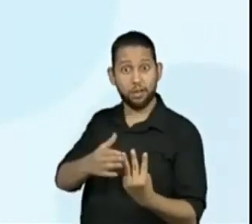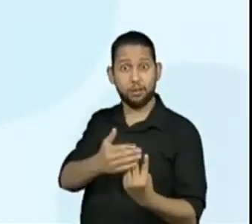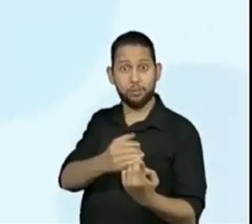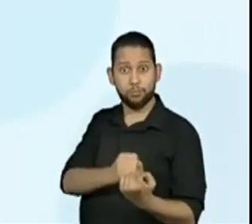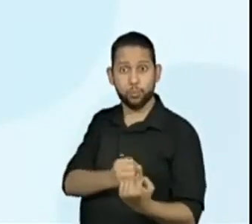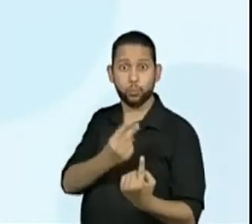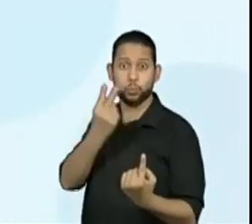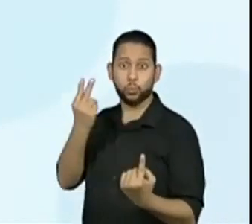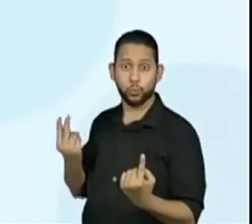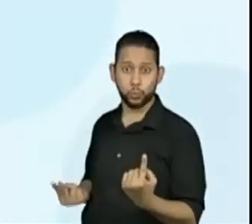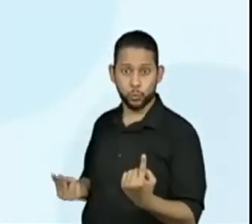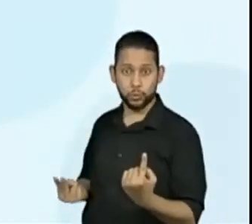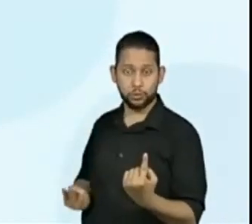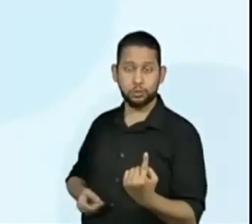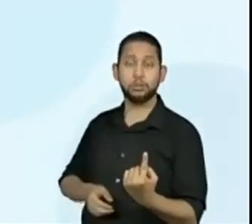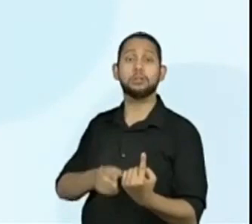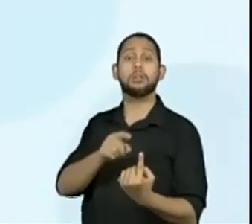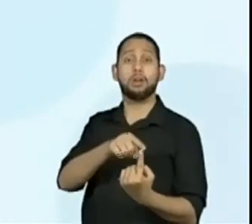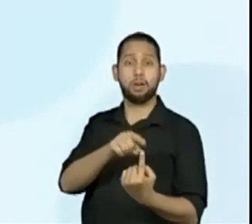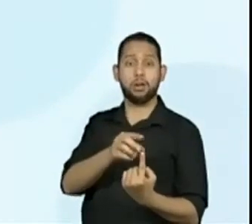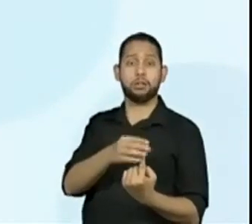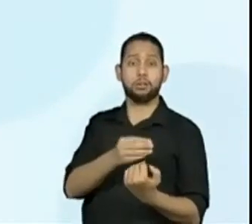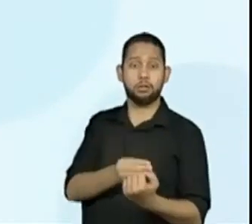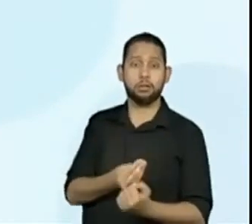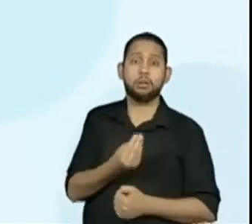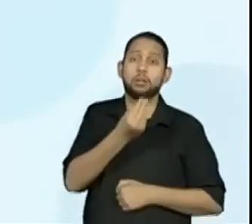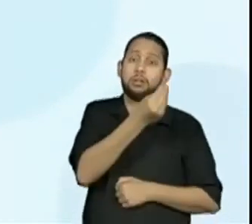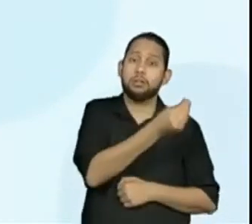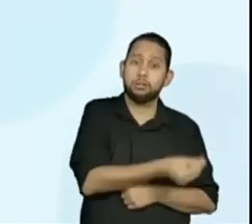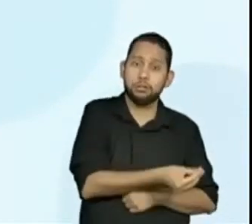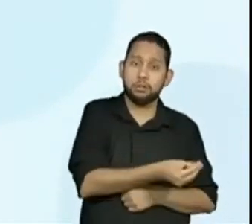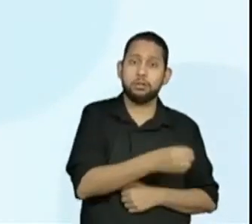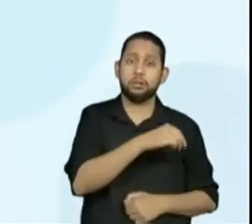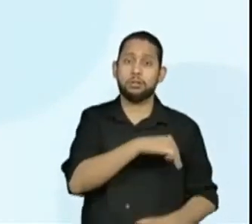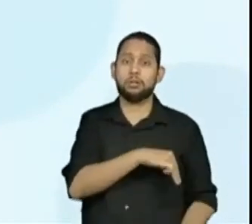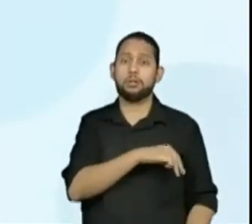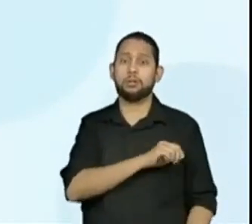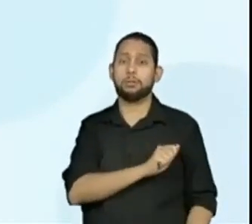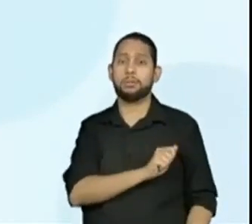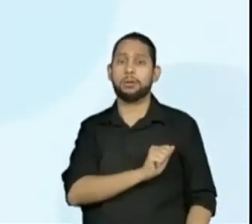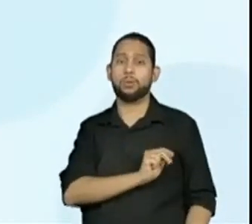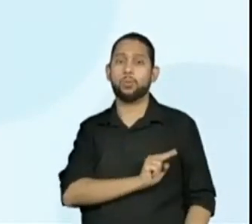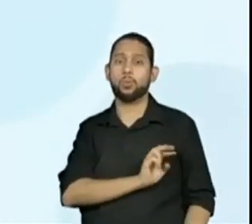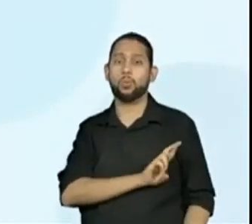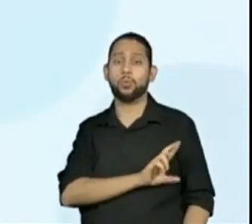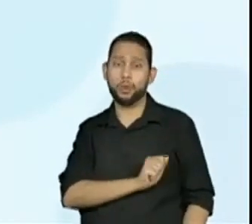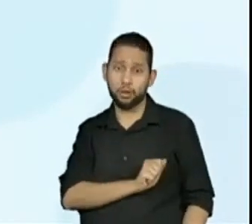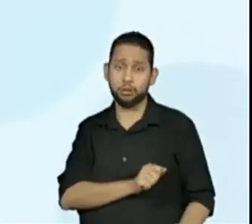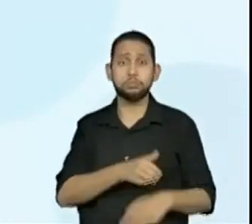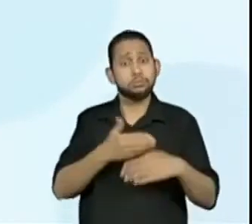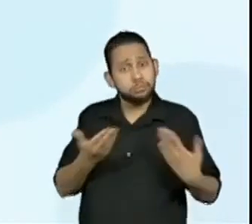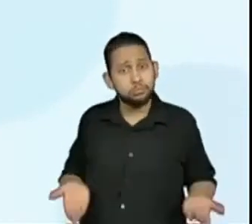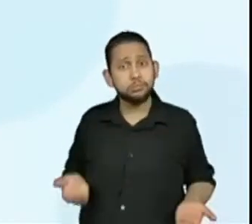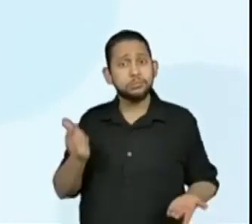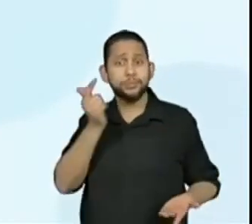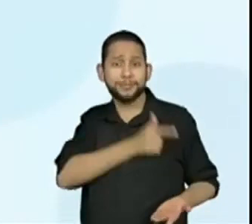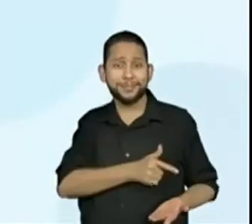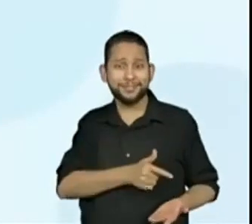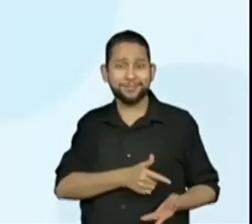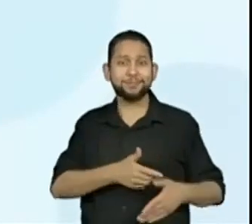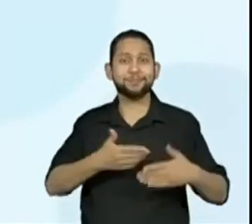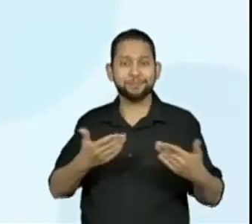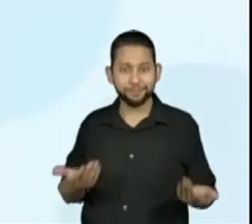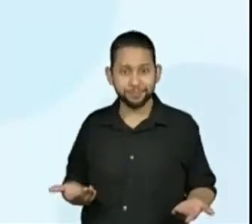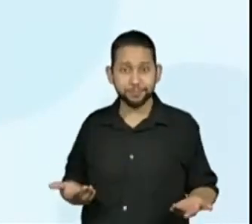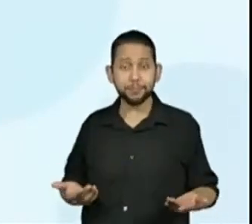Já que Solange, nós dividimos em 3. Já que Solange merecia o dobro, demos duas partes para Solange e